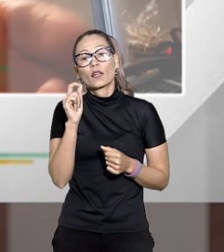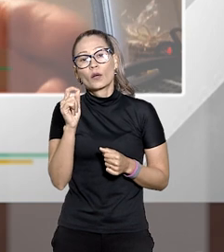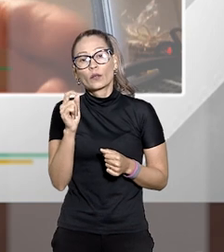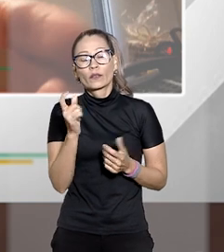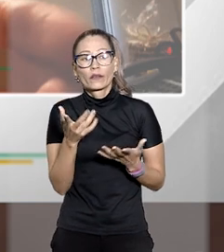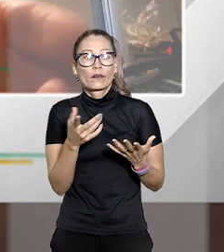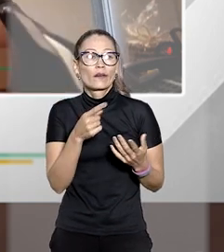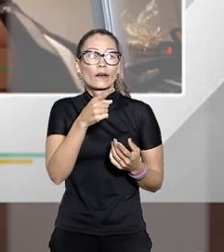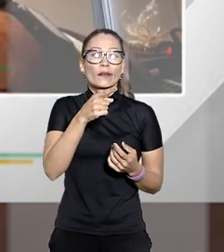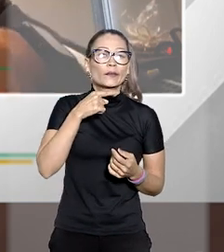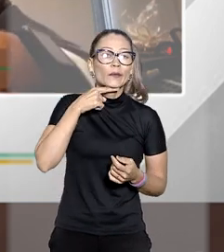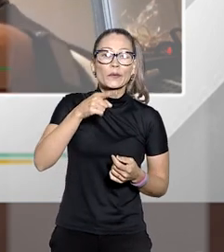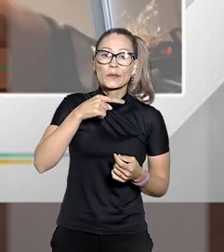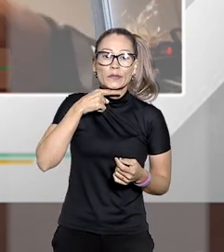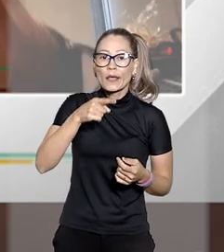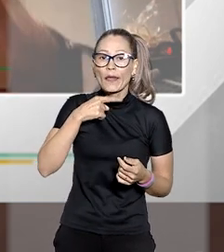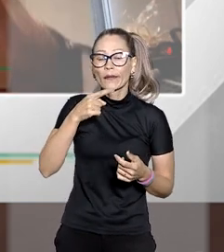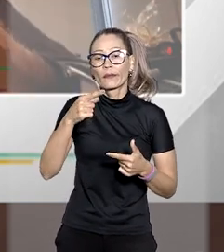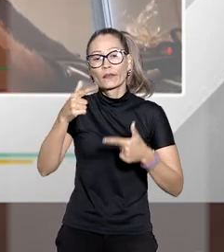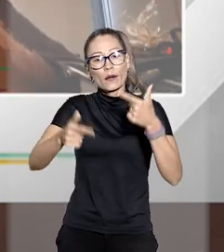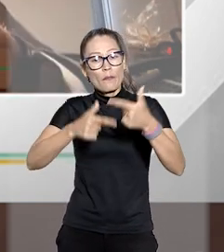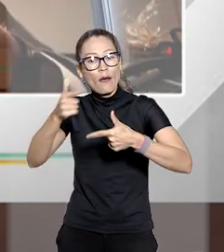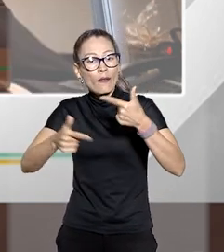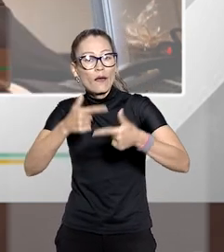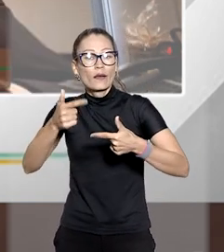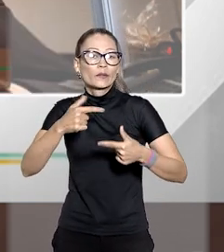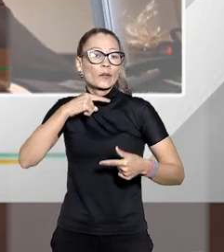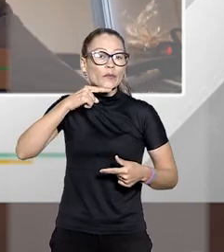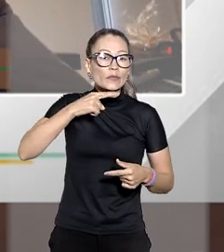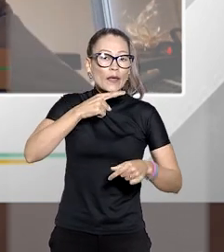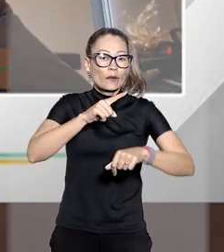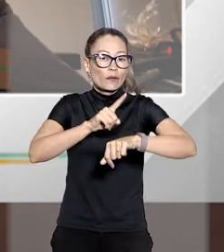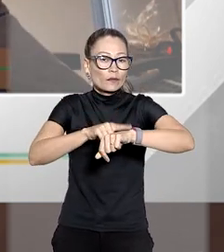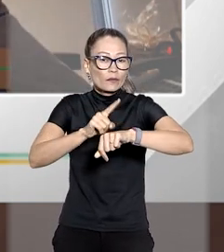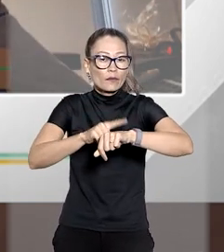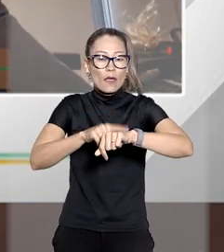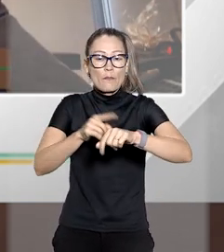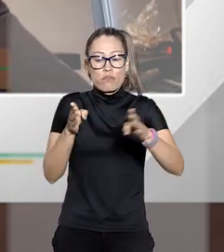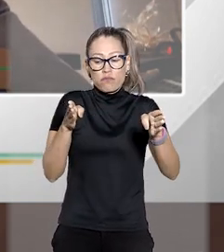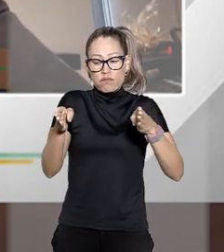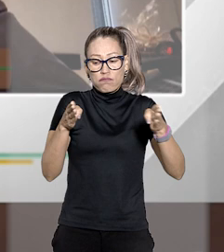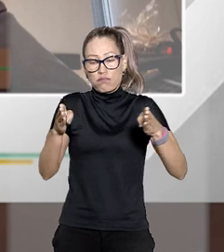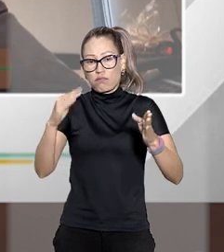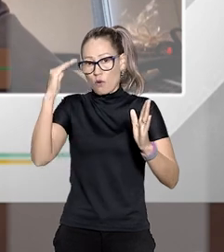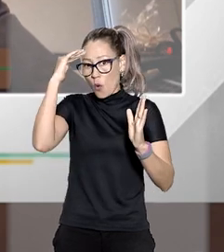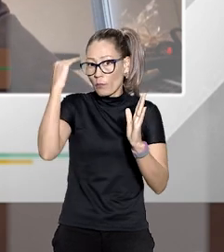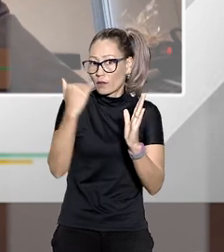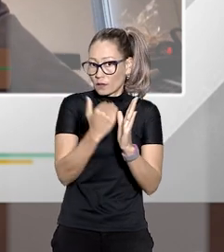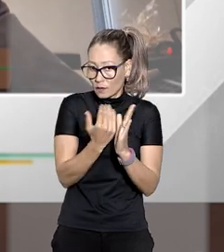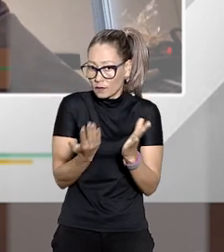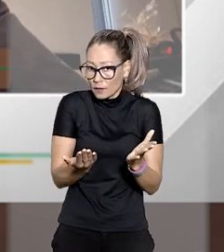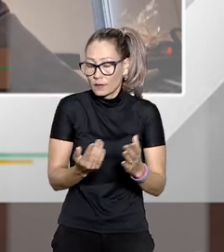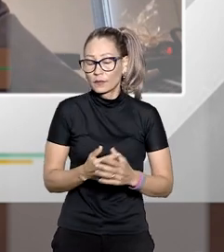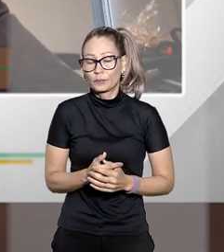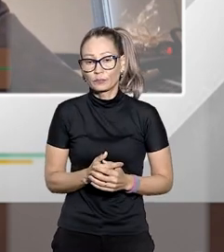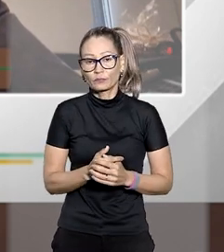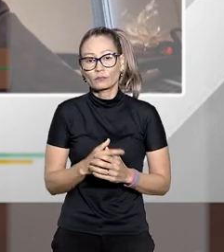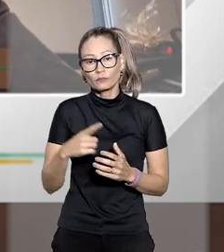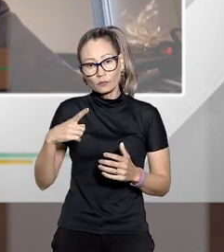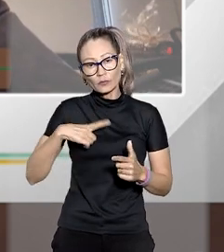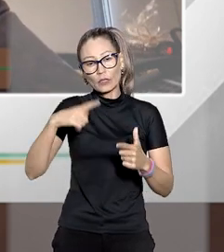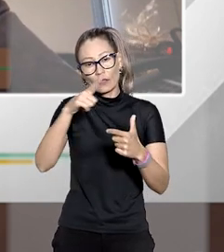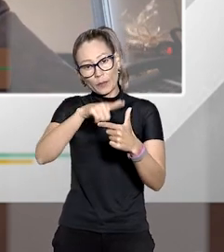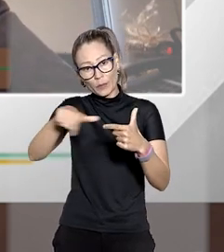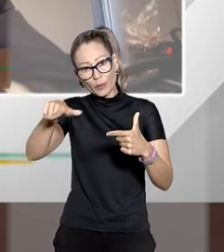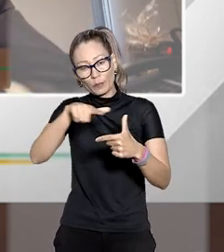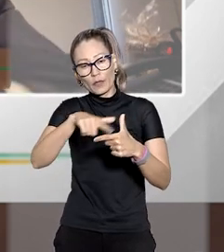na medida em que eu não consigo dar vazão no tempo e na hora desejar aliado a tudo isso a gente tem